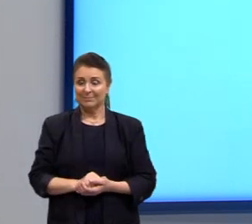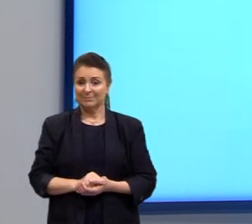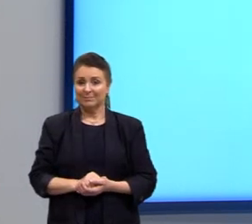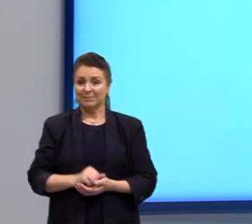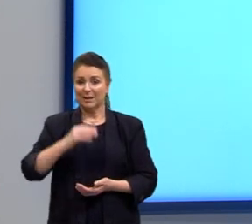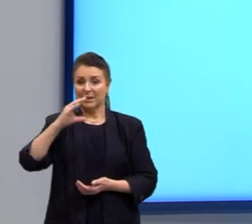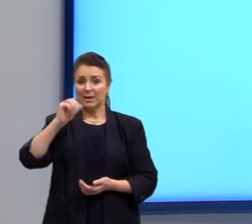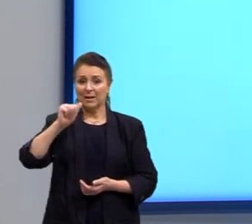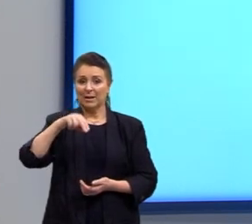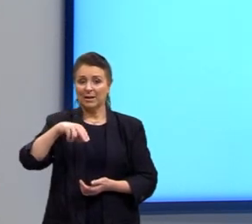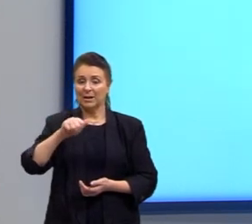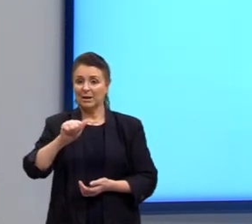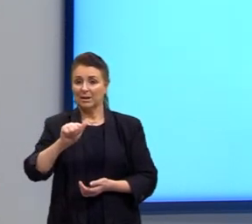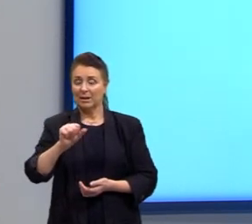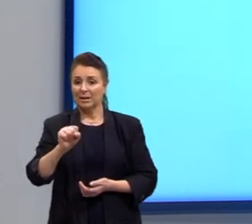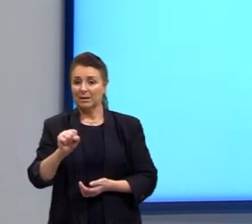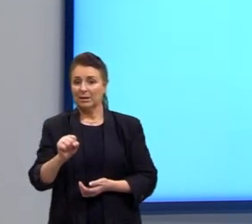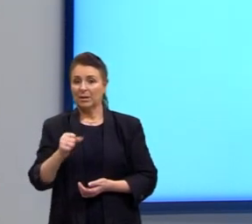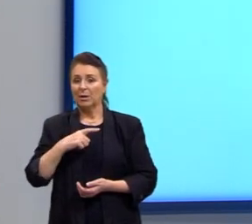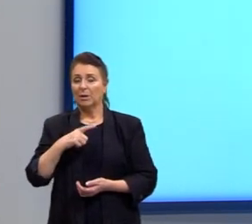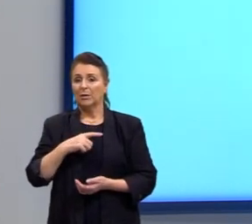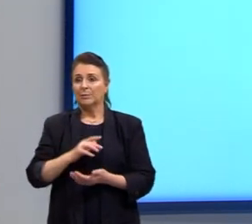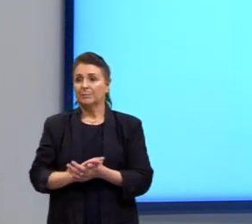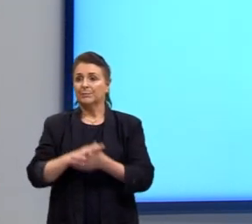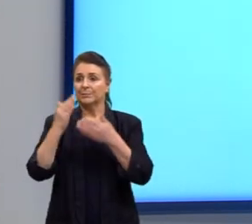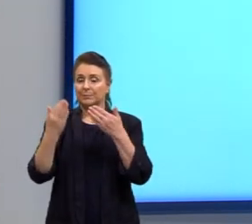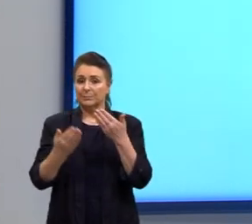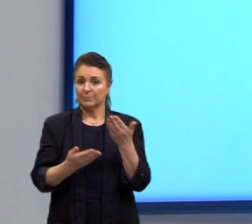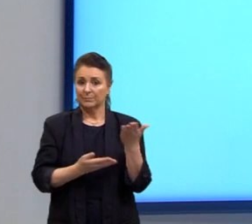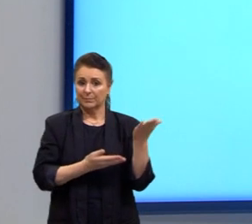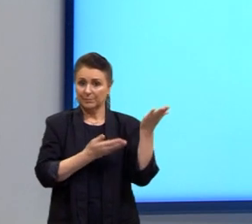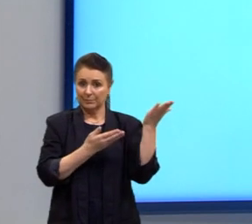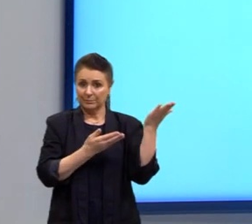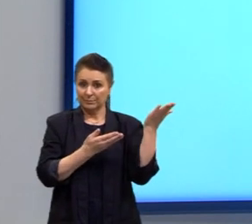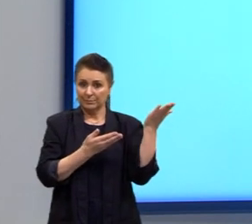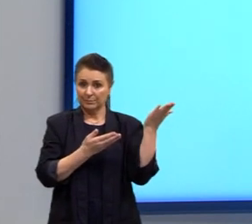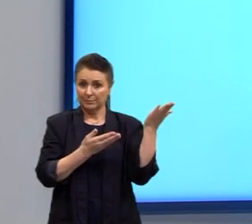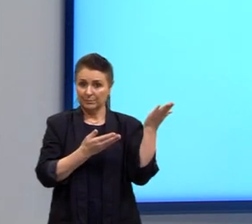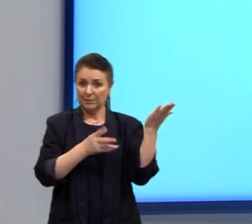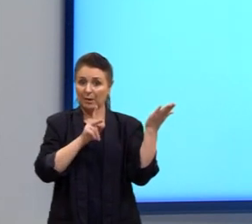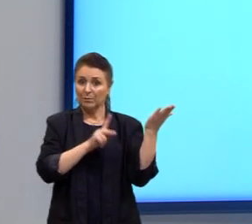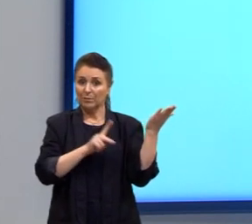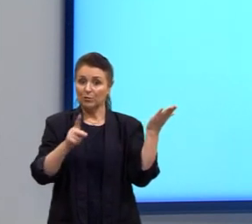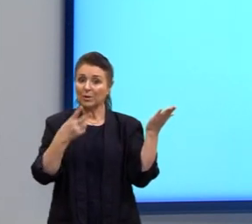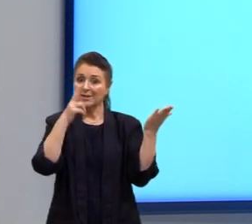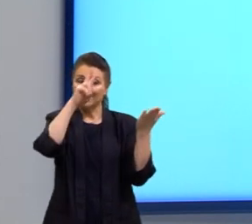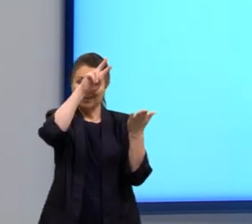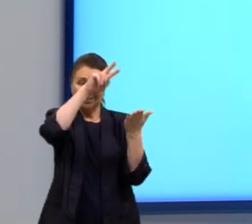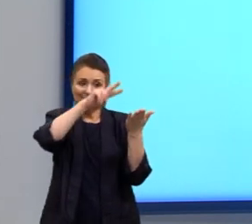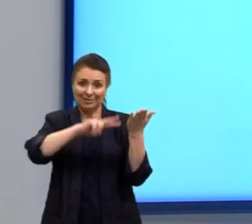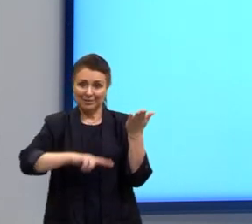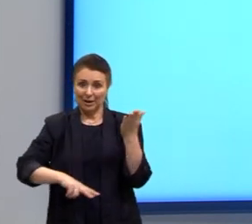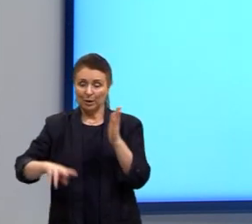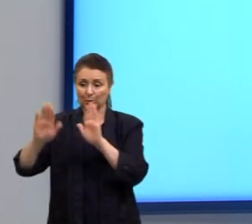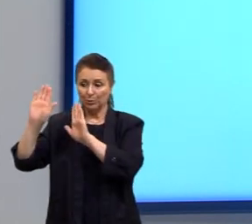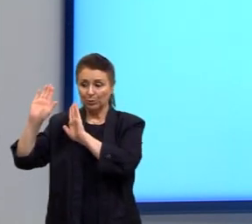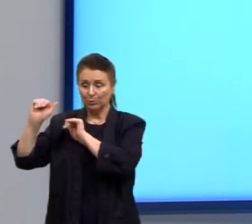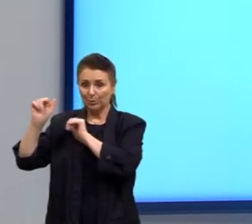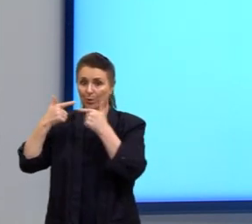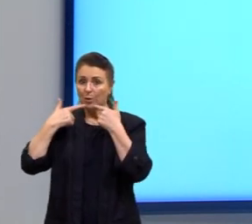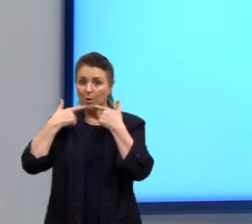Cânia, 2015, El negro junto ao canaveral, El yanque sobre el canaveral, La tierra bajo